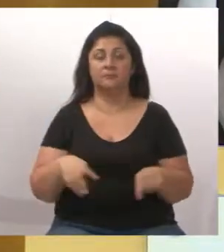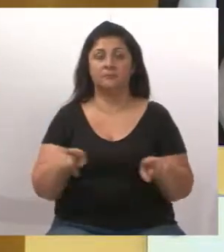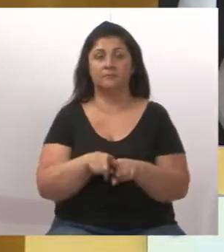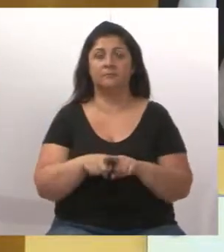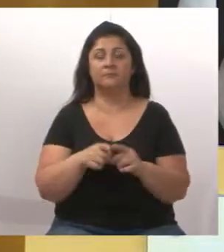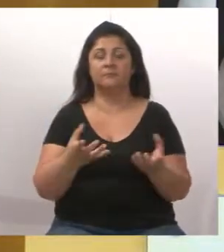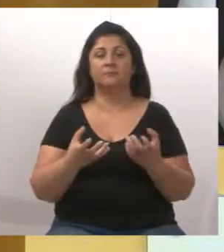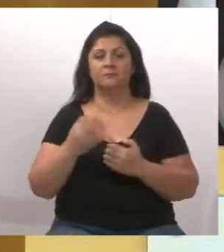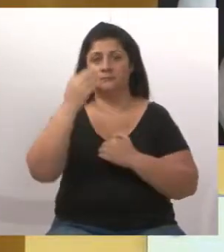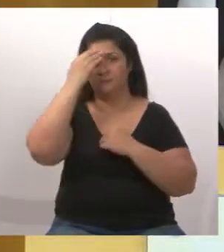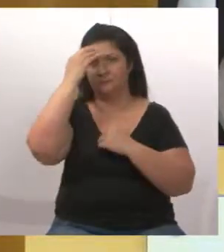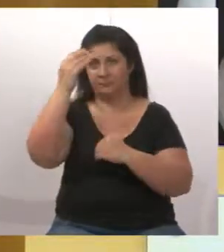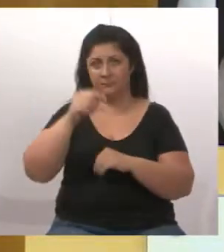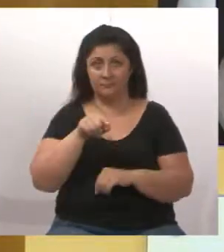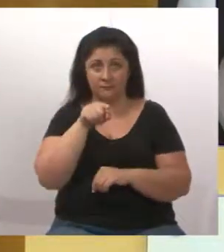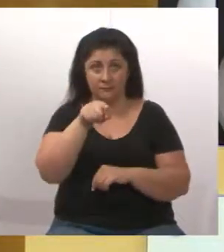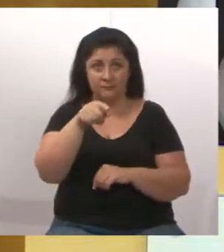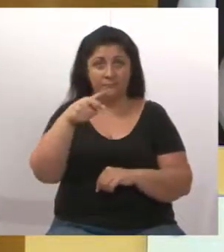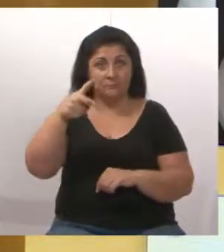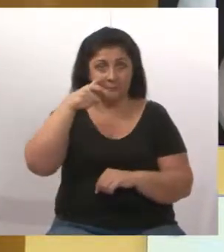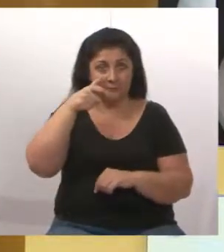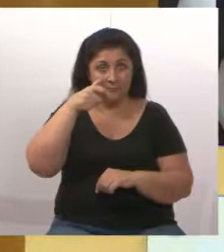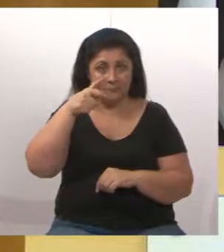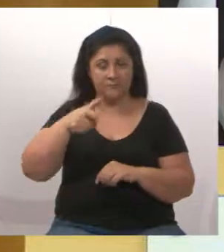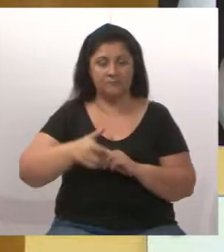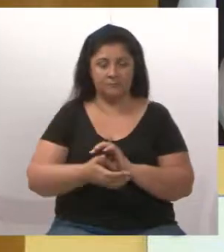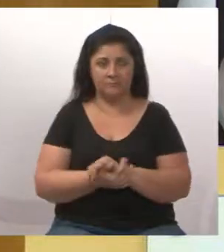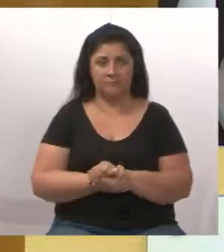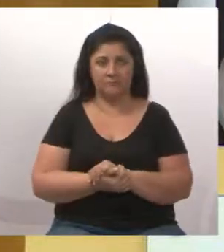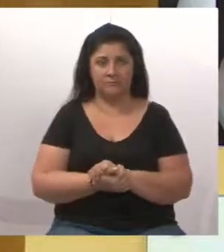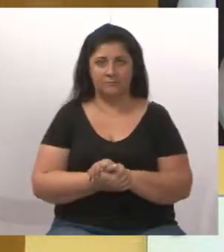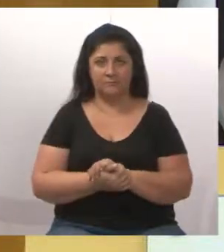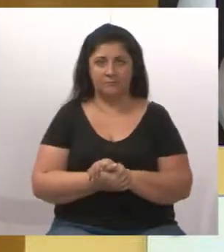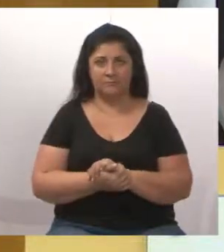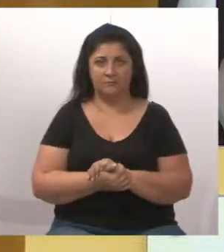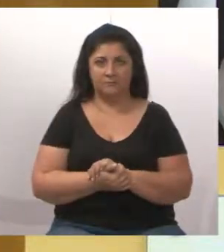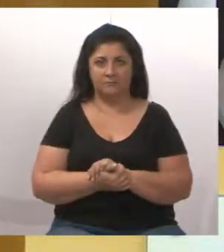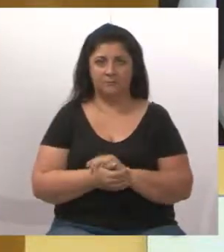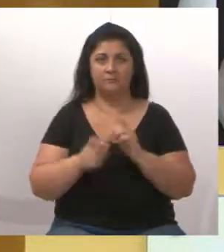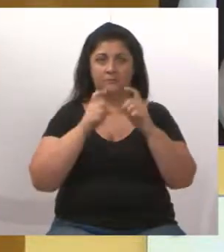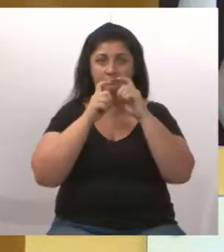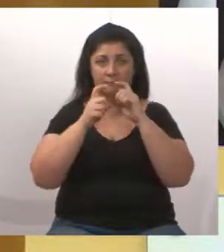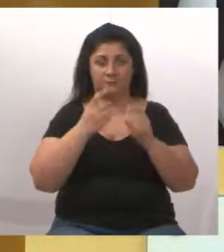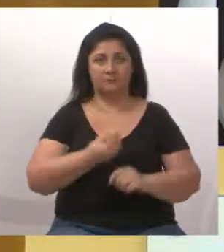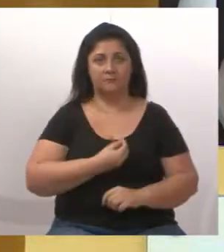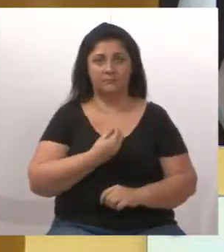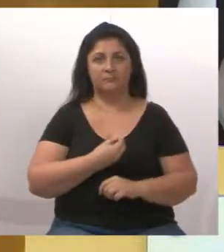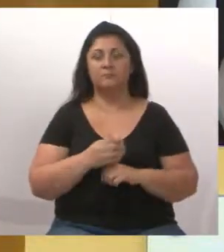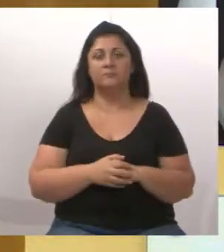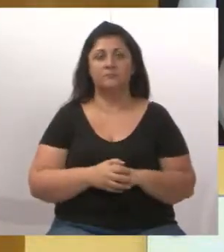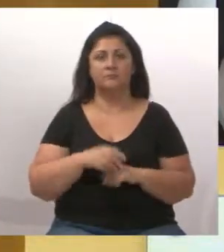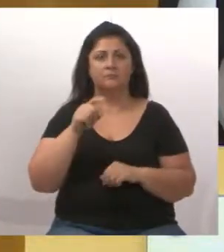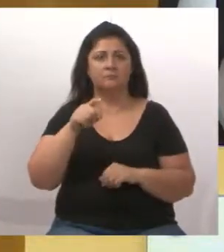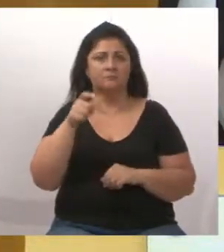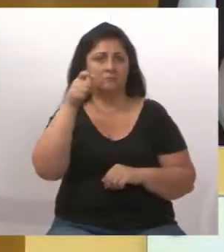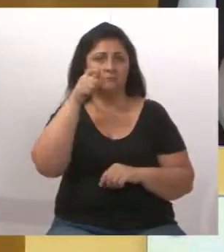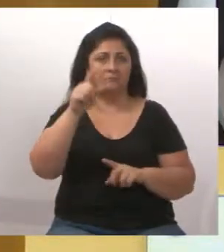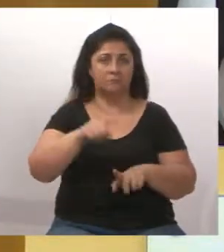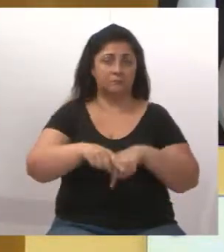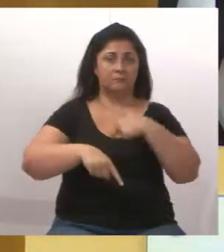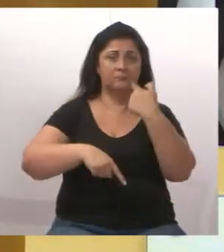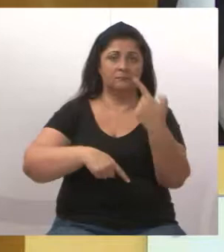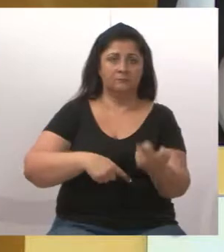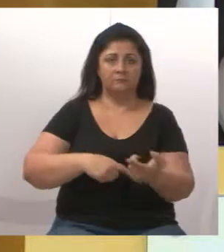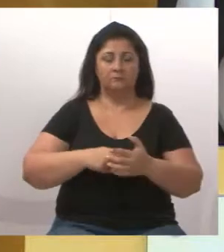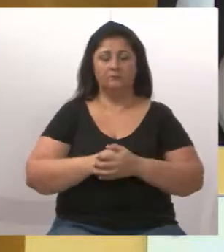agradecer você que está nos acompanhando nessa sessão ao vivo, você que vai assistir o reprise,